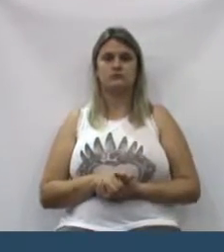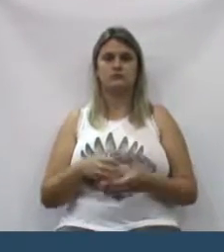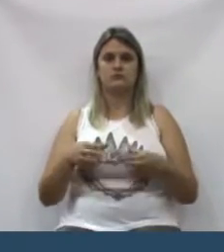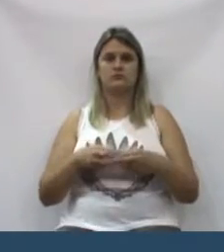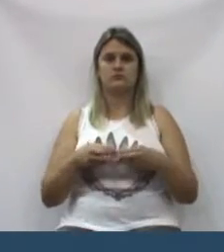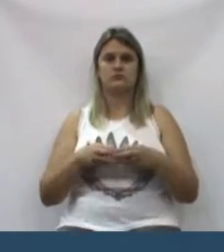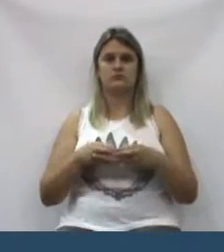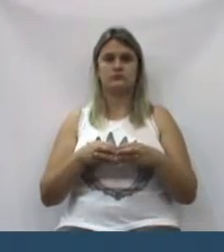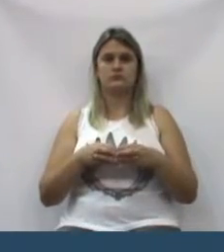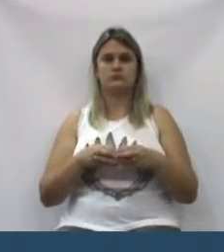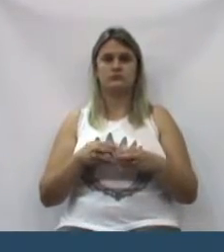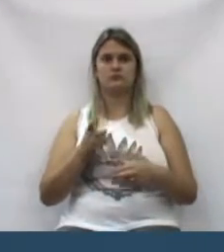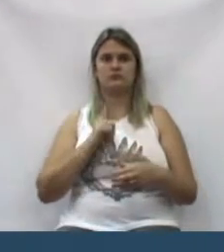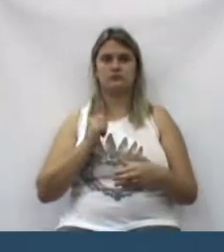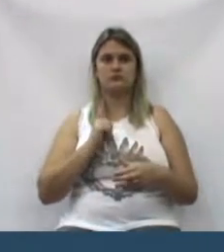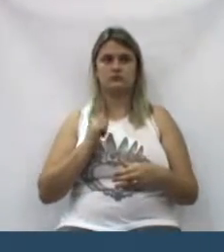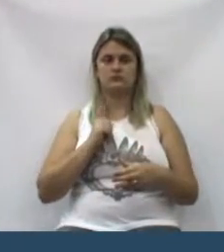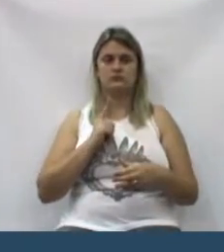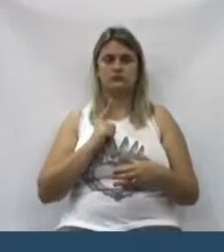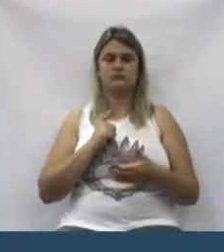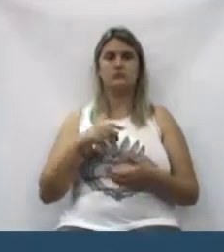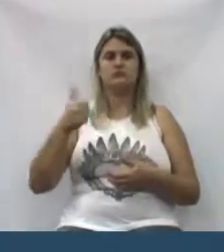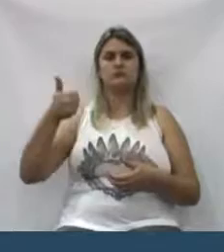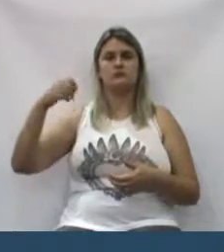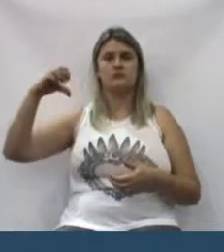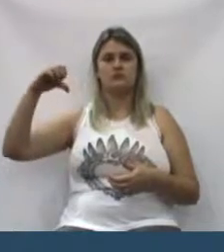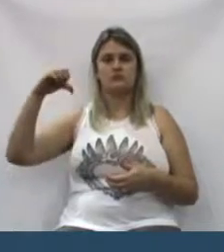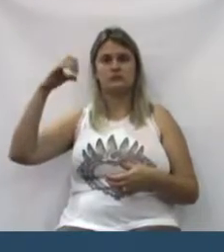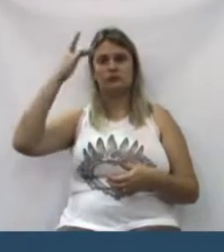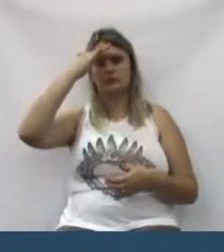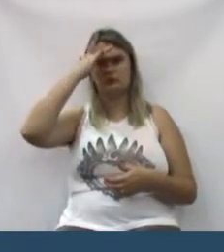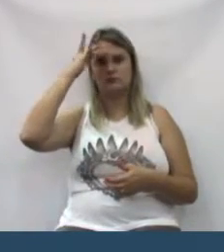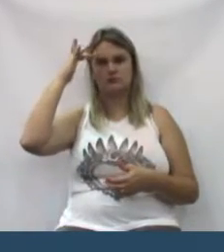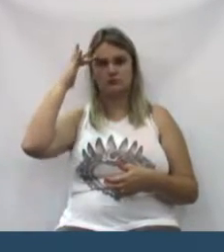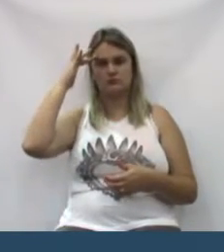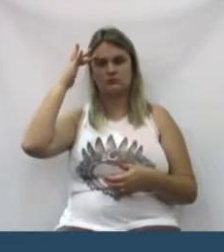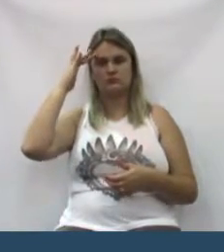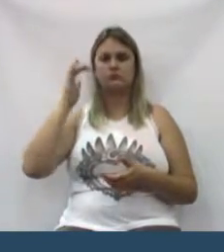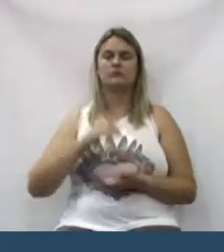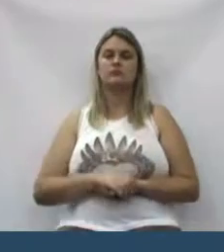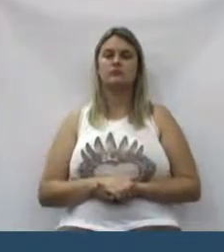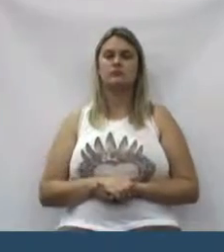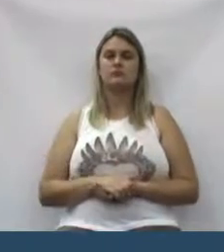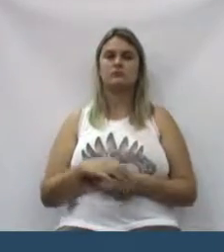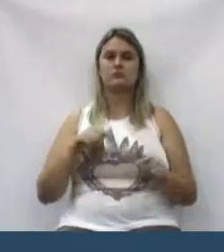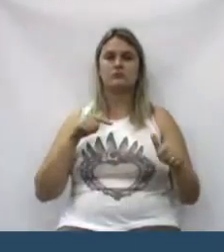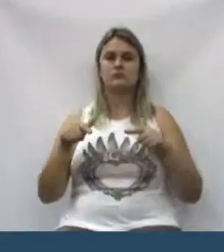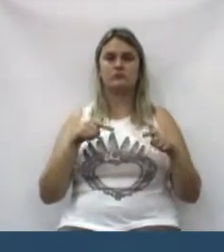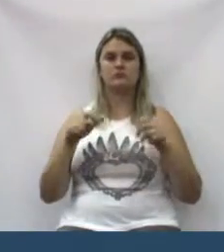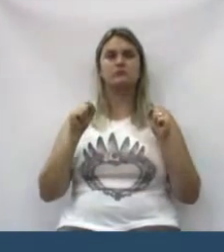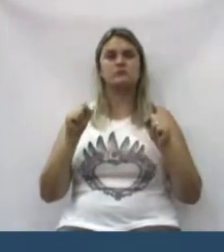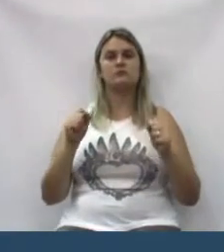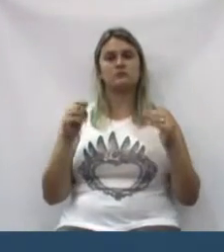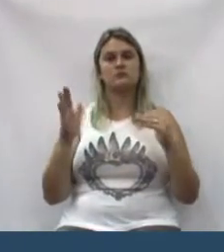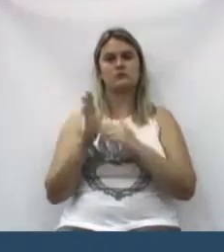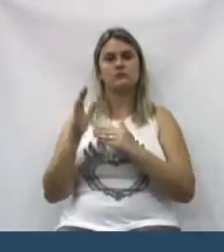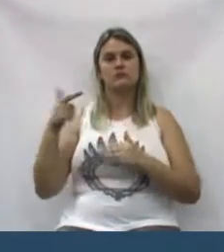O pelatão tem que ter, no mínimo, 19 homens. Pode chegar a 27.